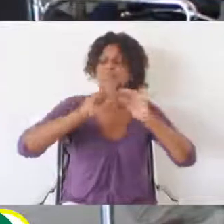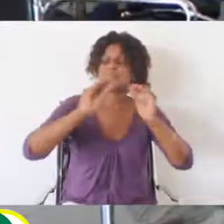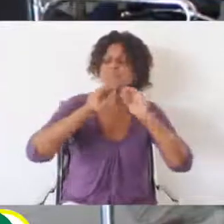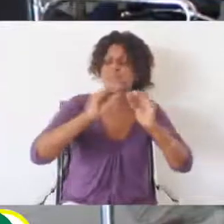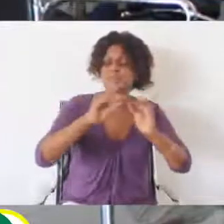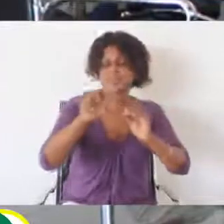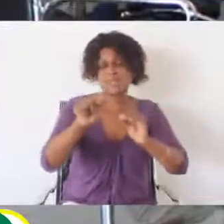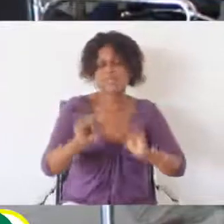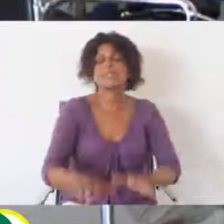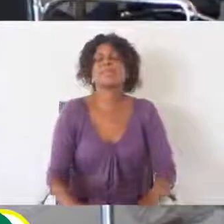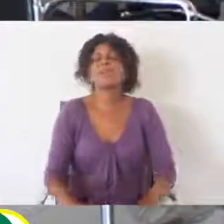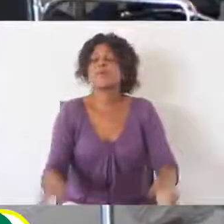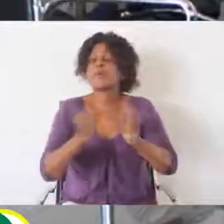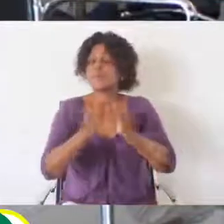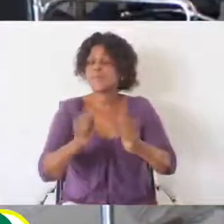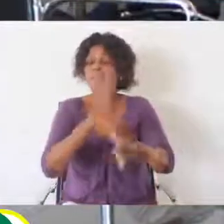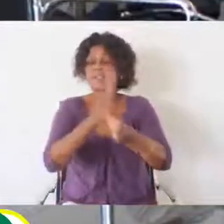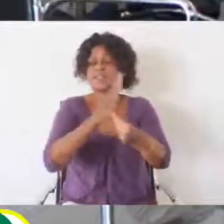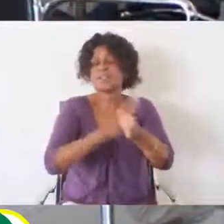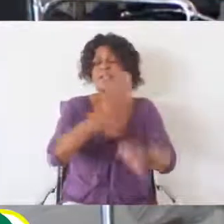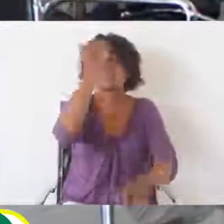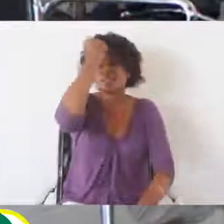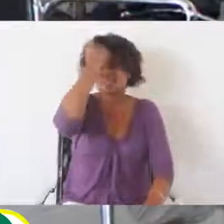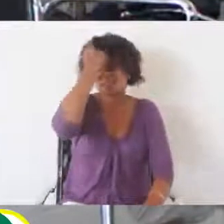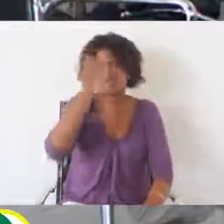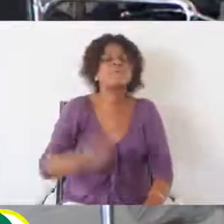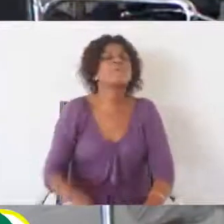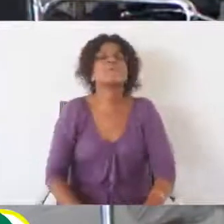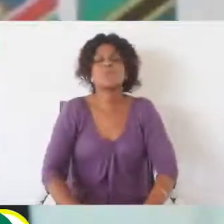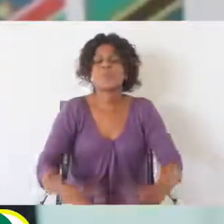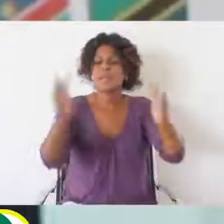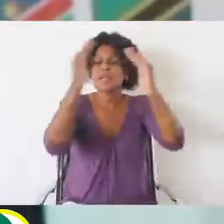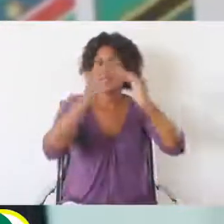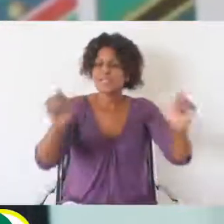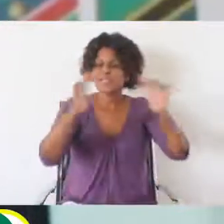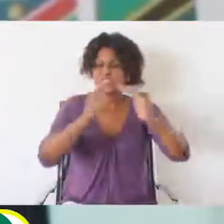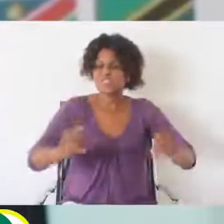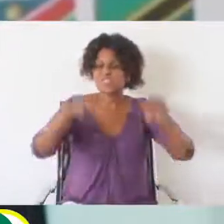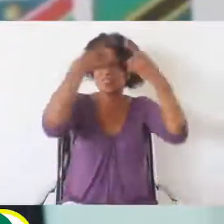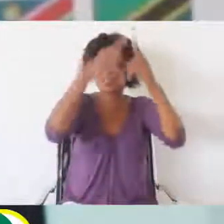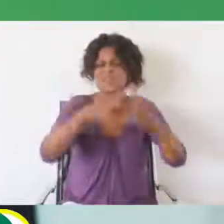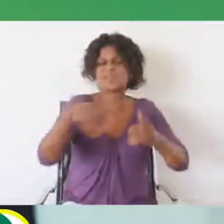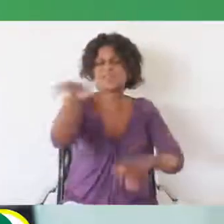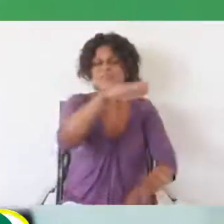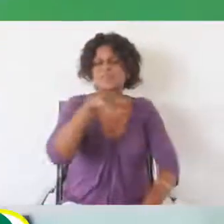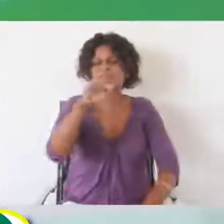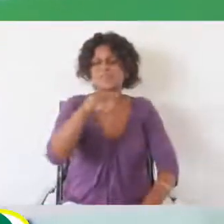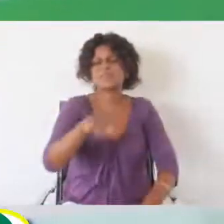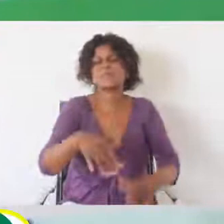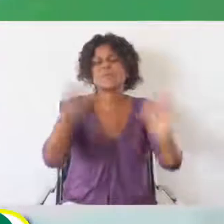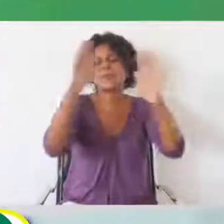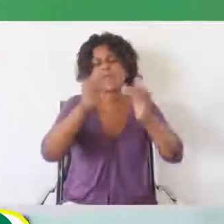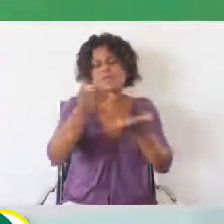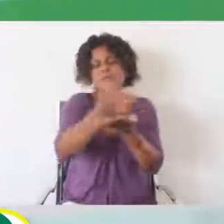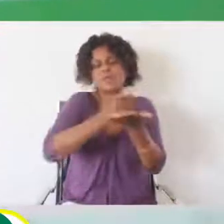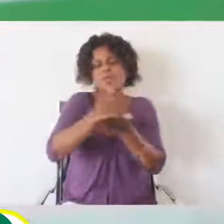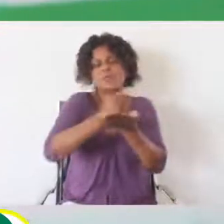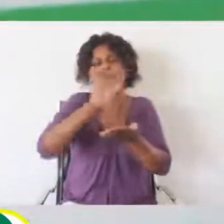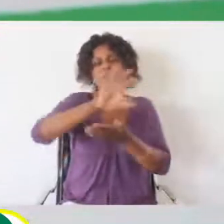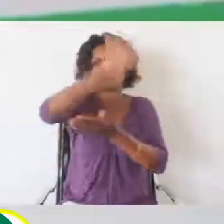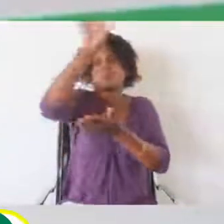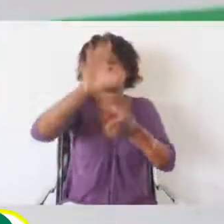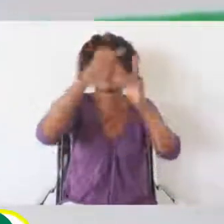impõe a redução das turmas até um terço. Desta forma, ela acredita que o ensino à distância